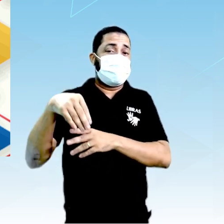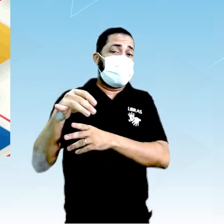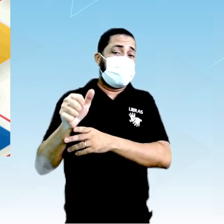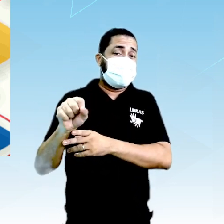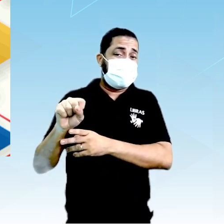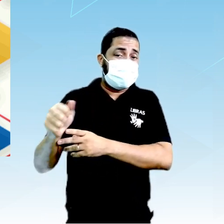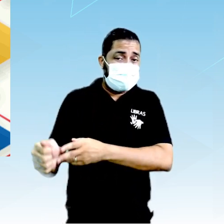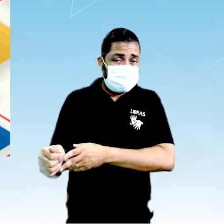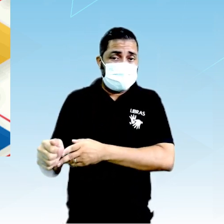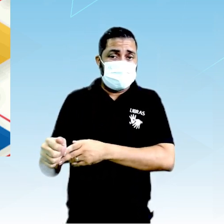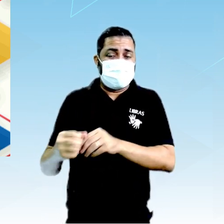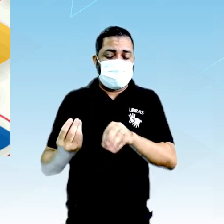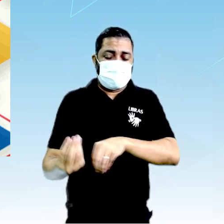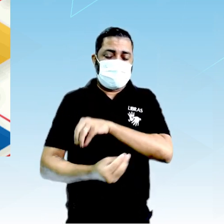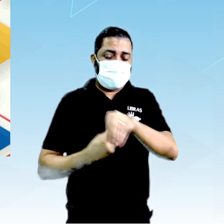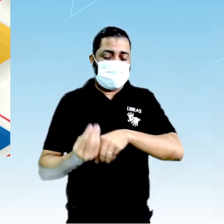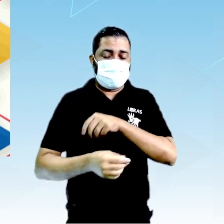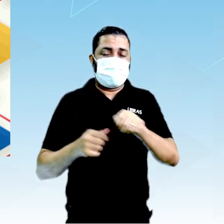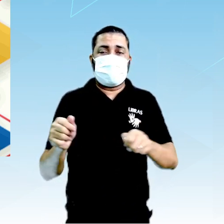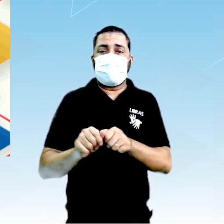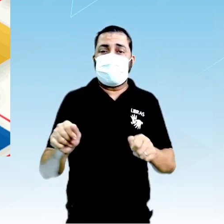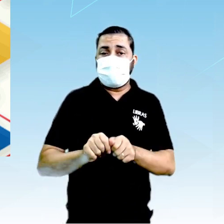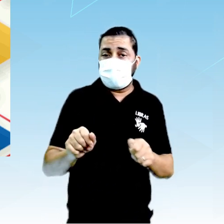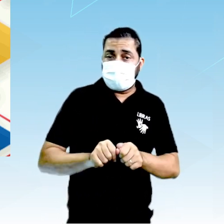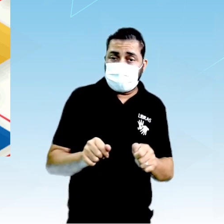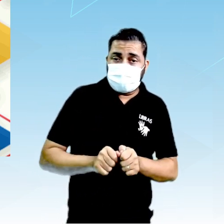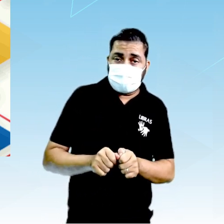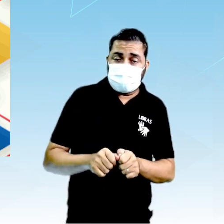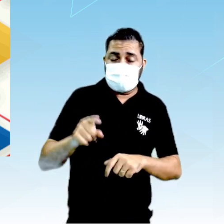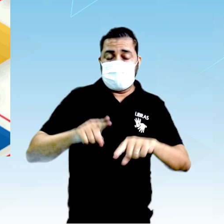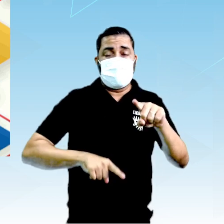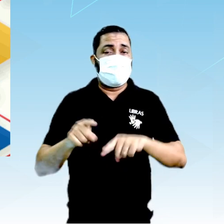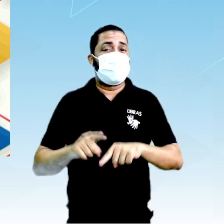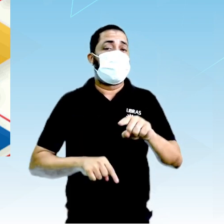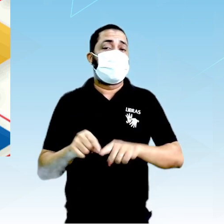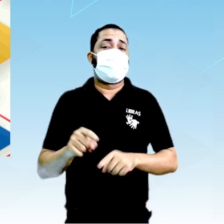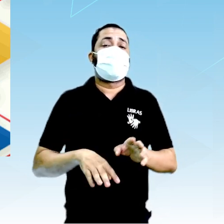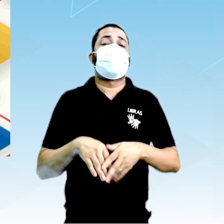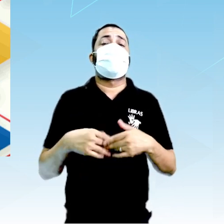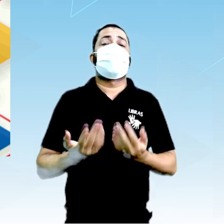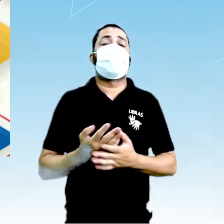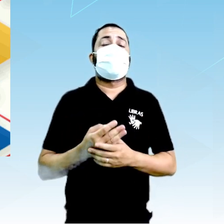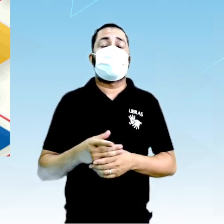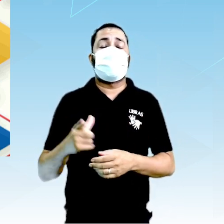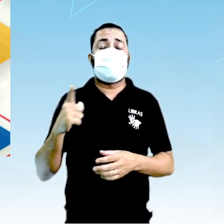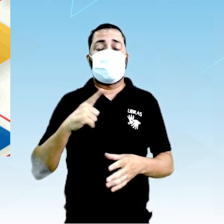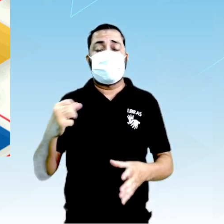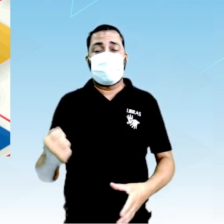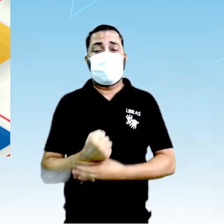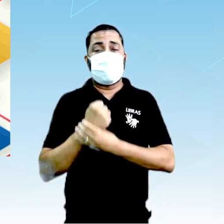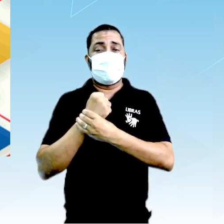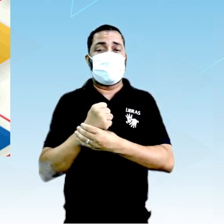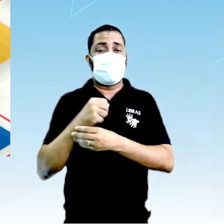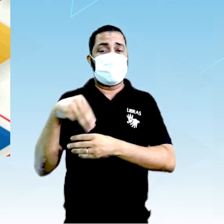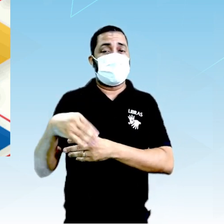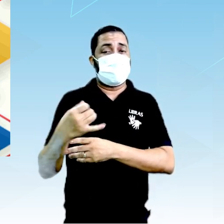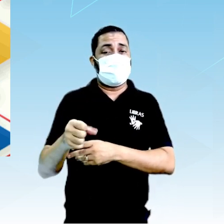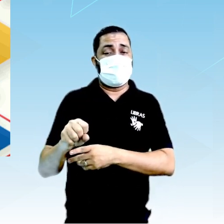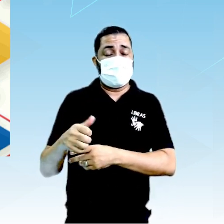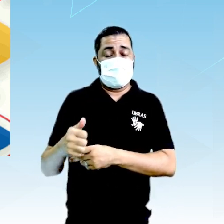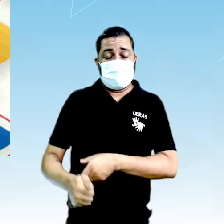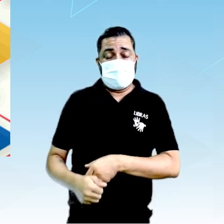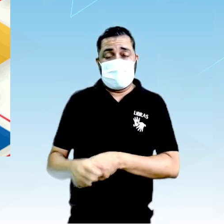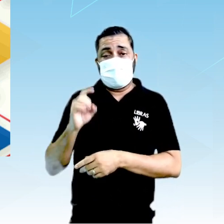substâncias produzidas, os produtos. Então, a conservação da massa. Isso só